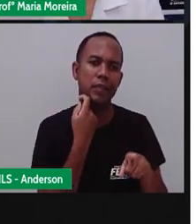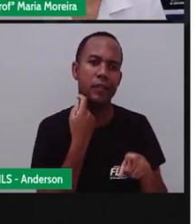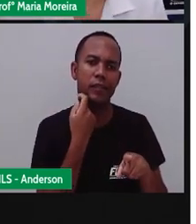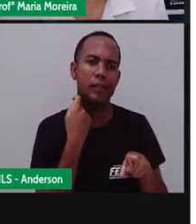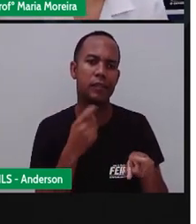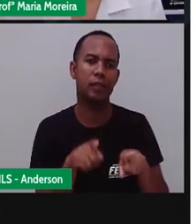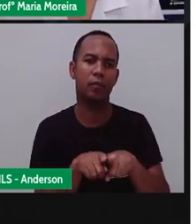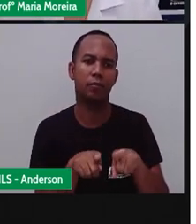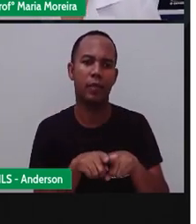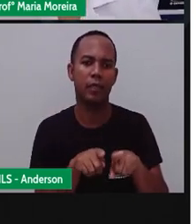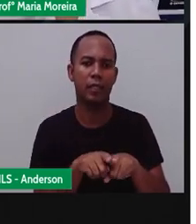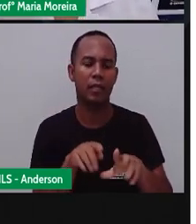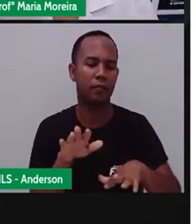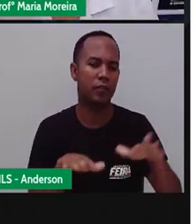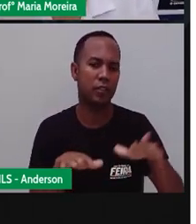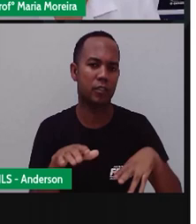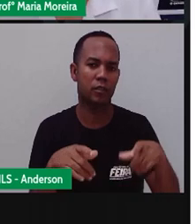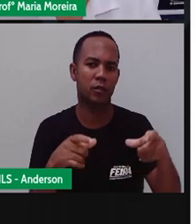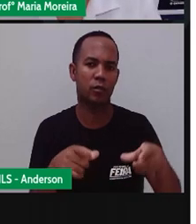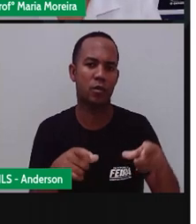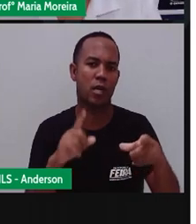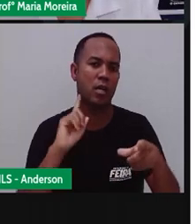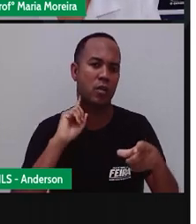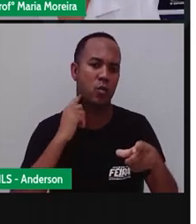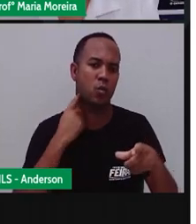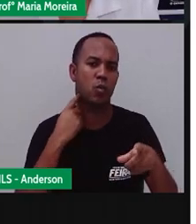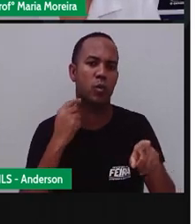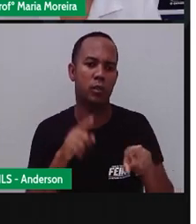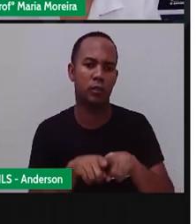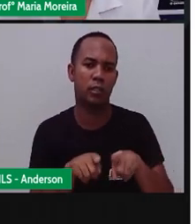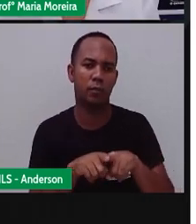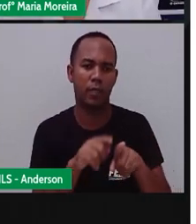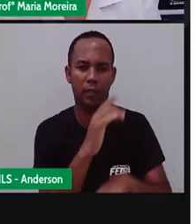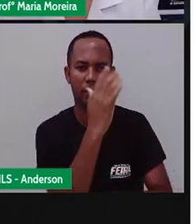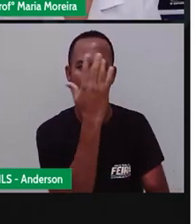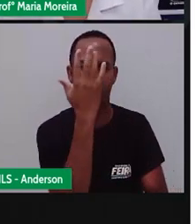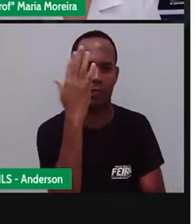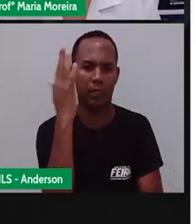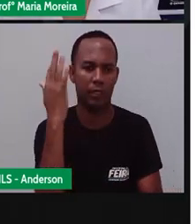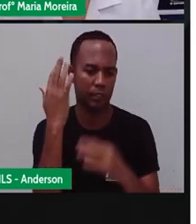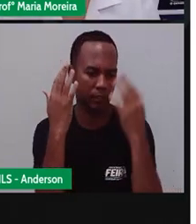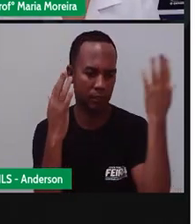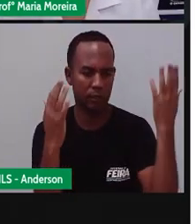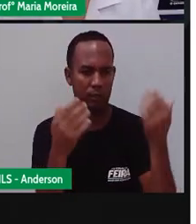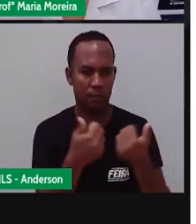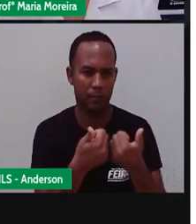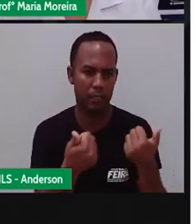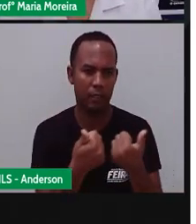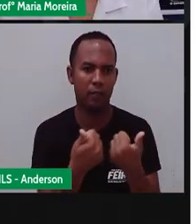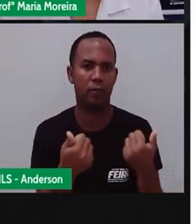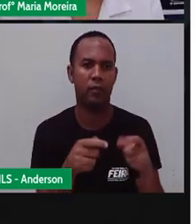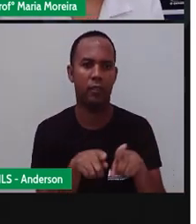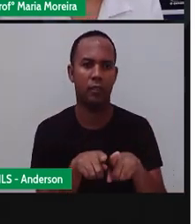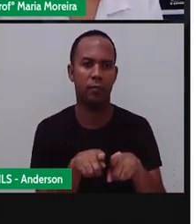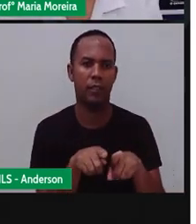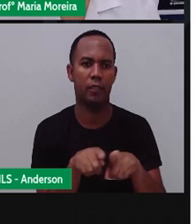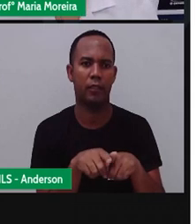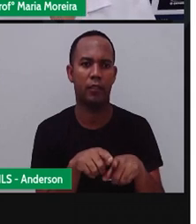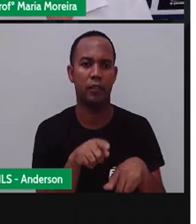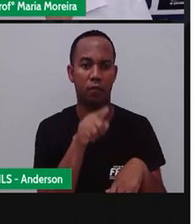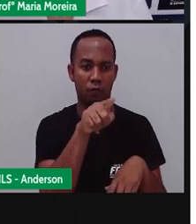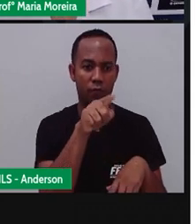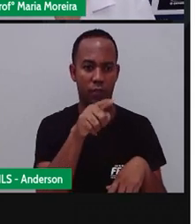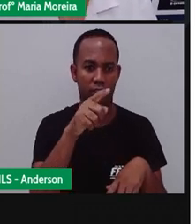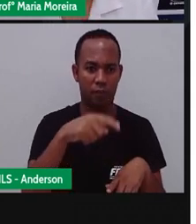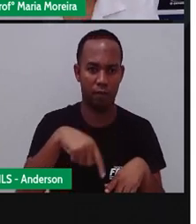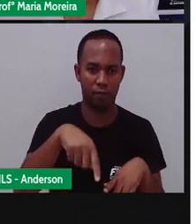Se tiver alguma coisa suja. Você vai sentir o cheiro das plantas que estão próximo à água. Não é isso? Se você sair para andar, se